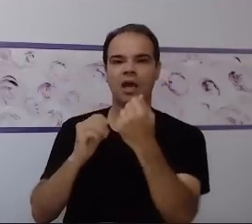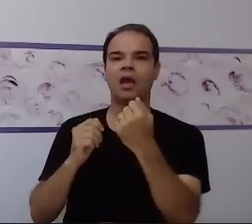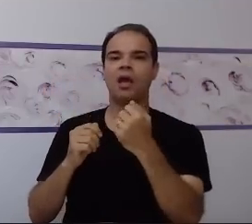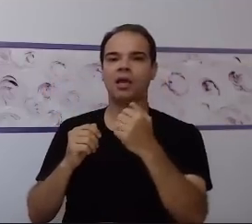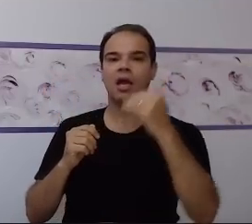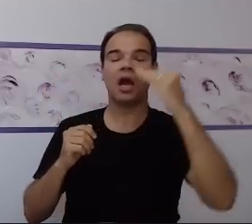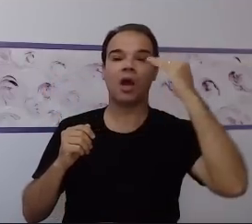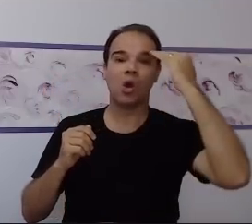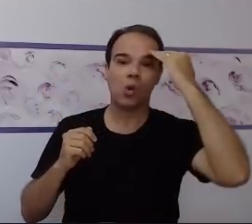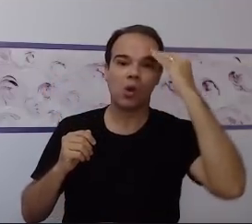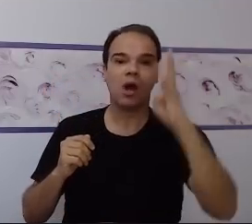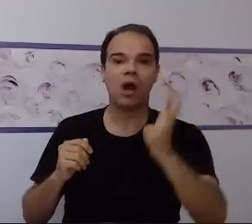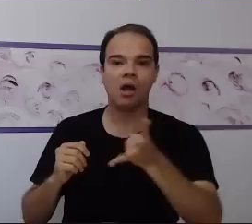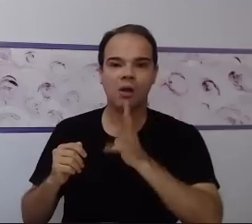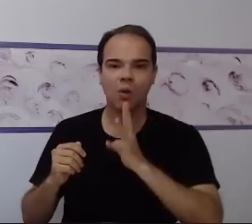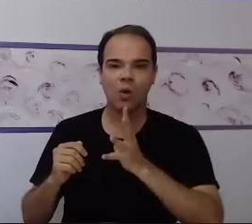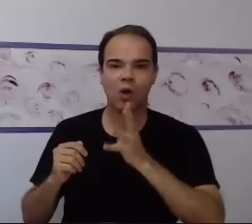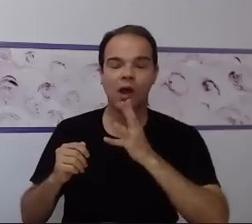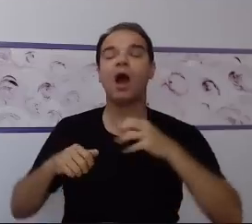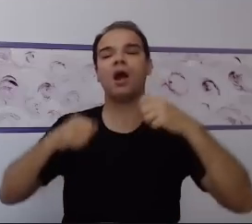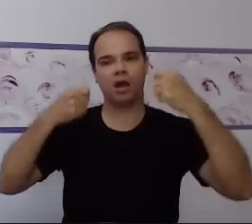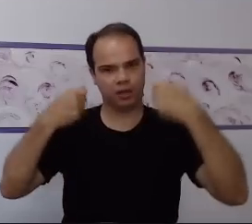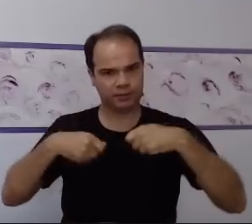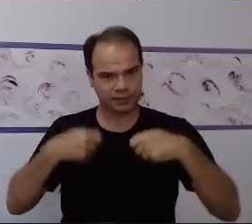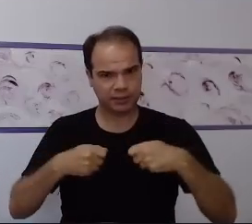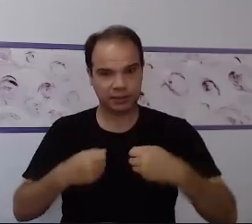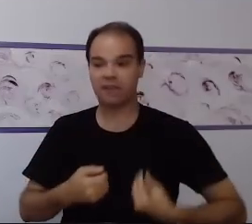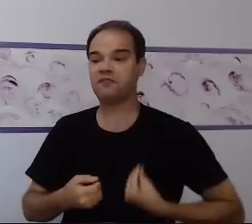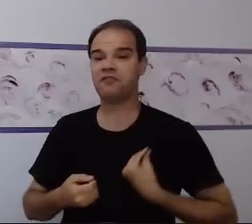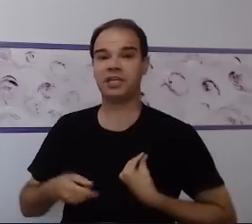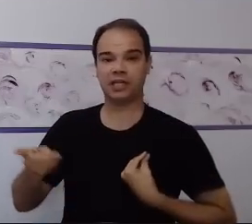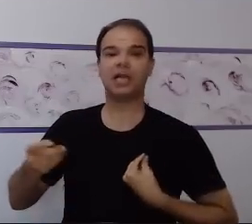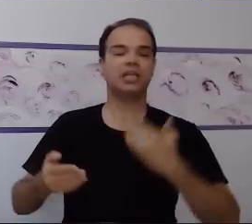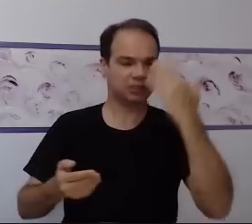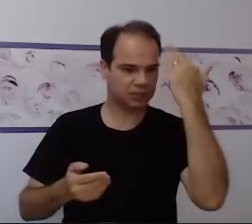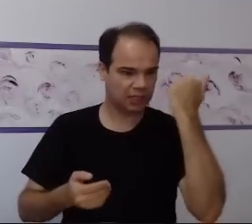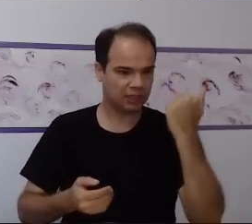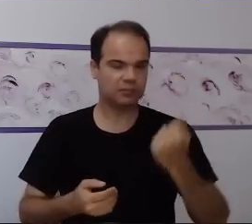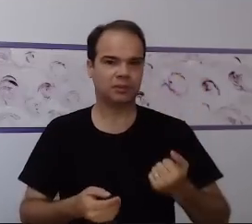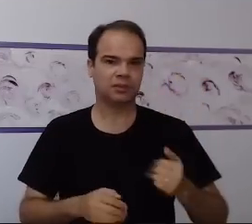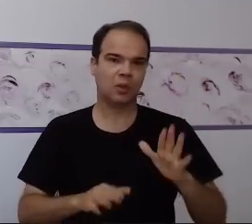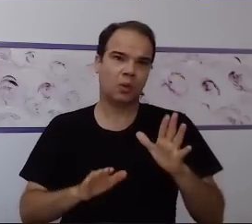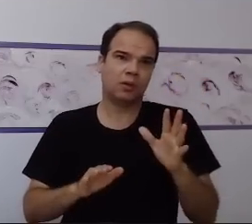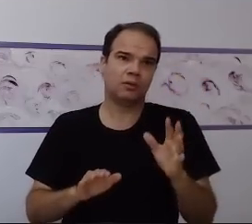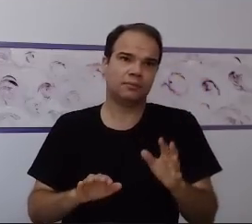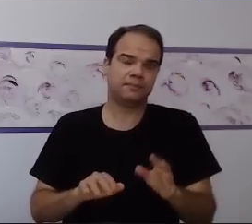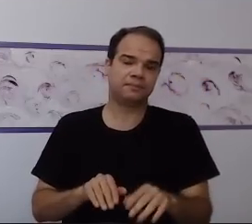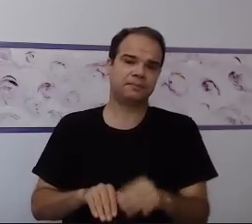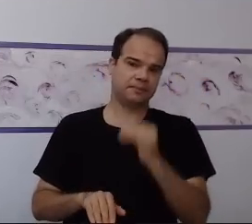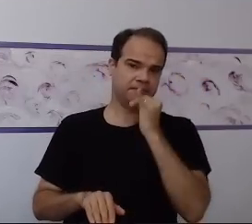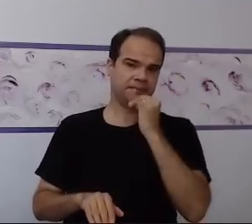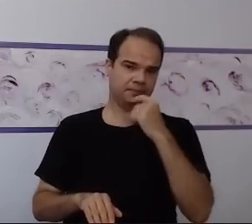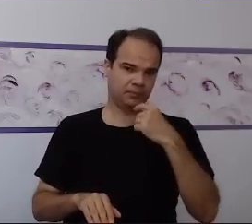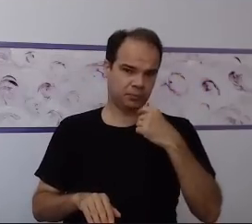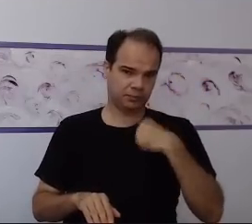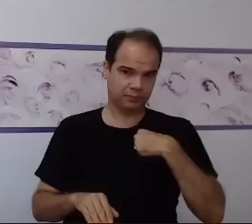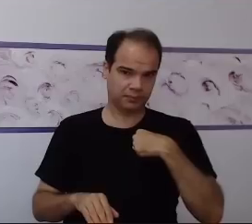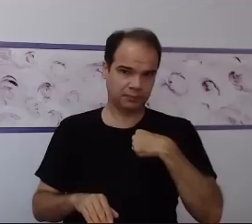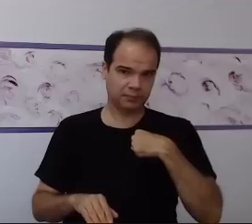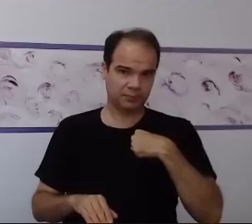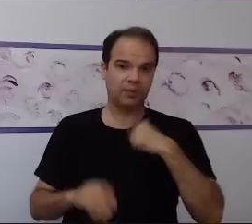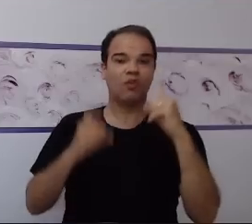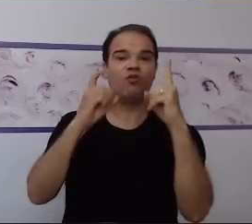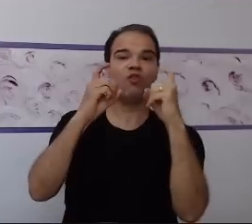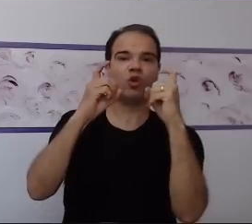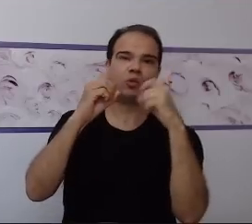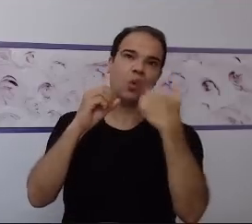façam parte do seu contexto de vida. Não adianta eu chegar para um aluno e pedir